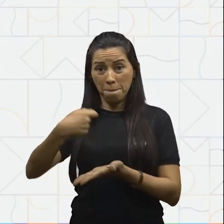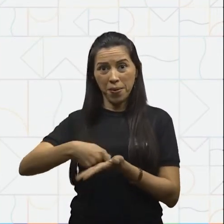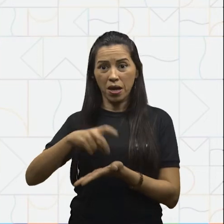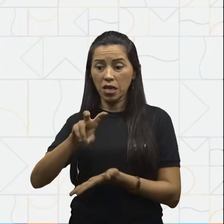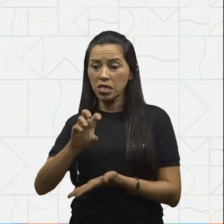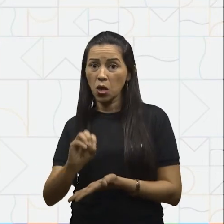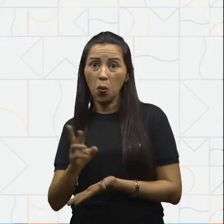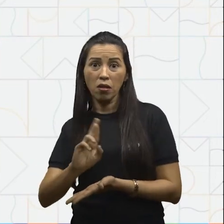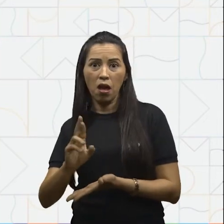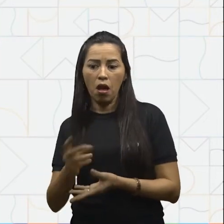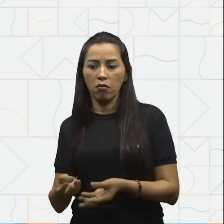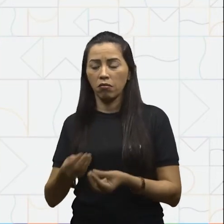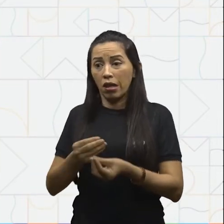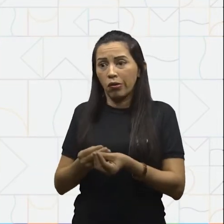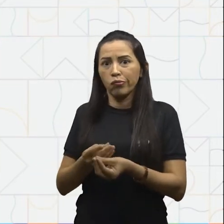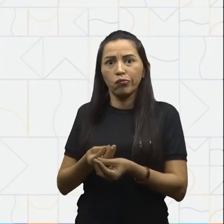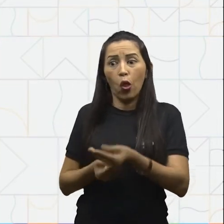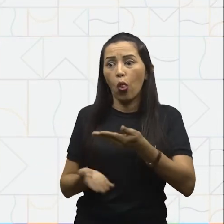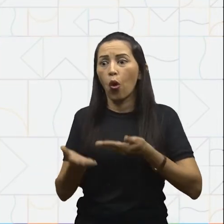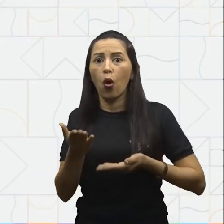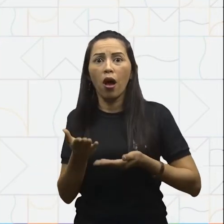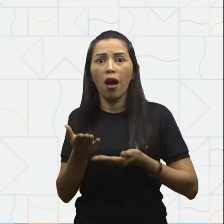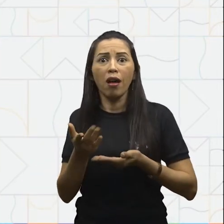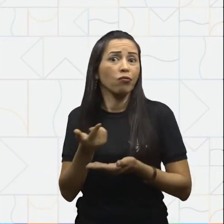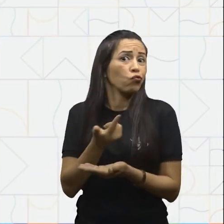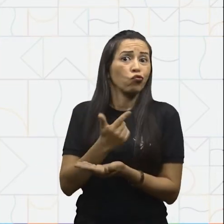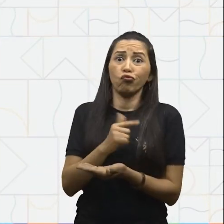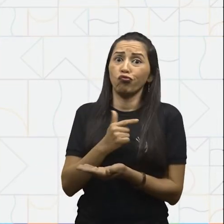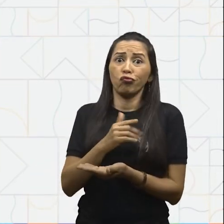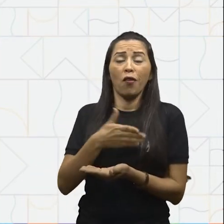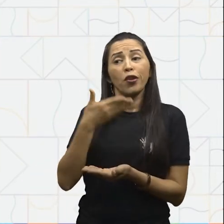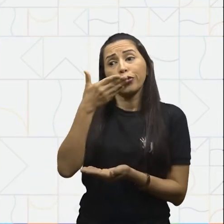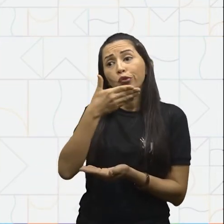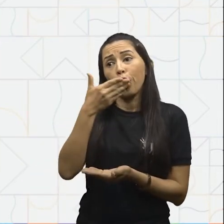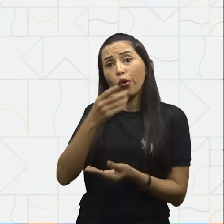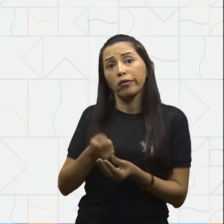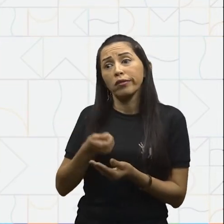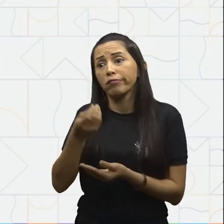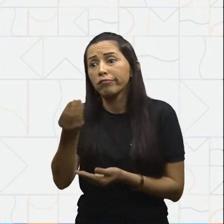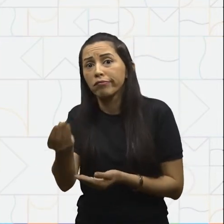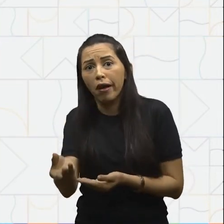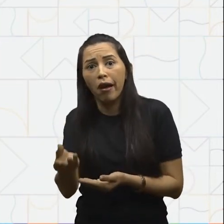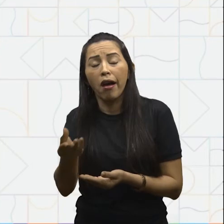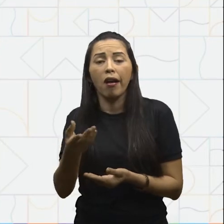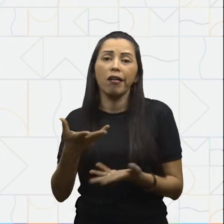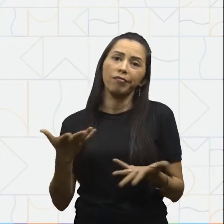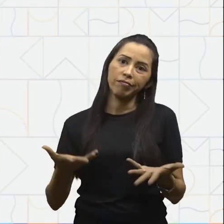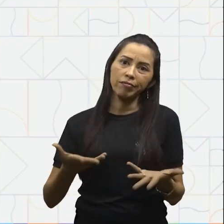bala, qualquer coisa, porque eles não têm moeda para nos dar o nosso troco. Que tal